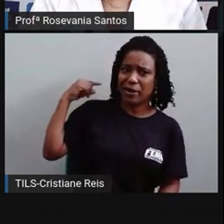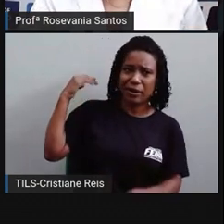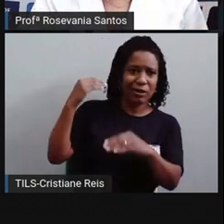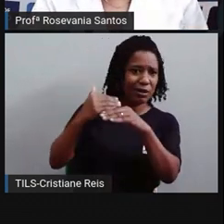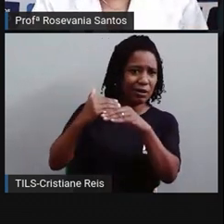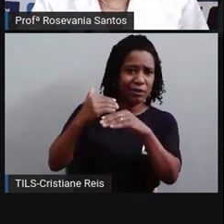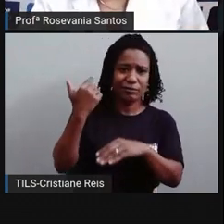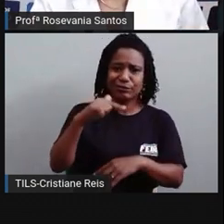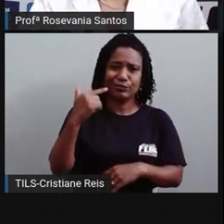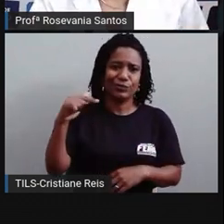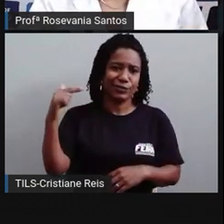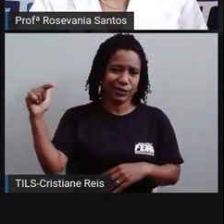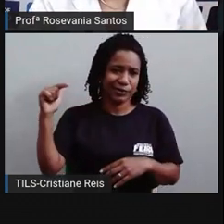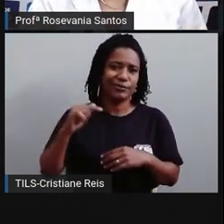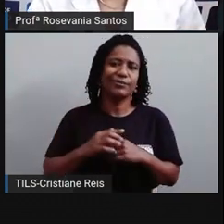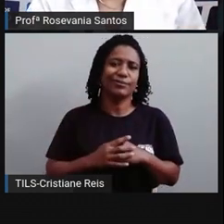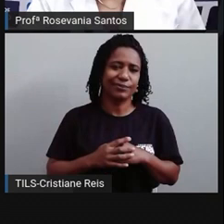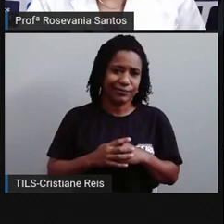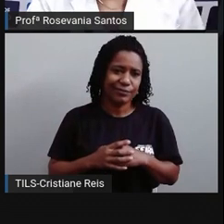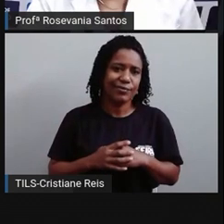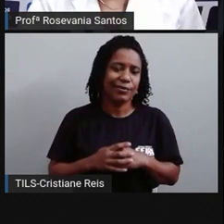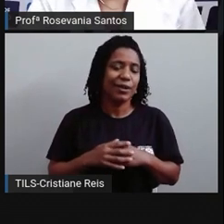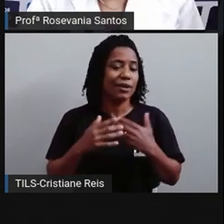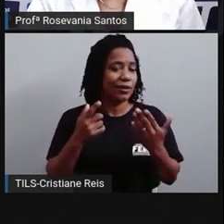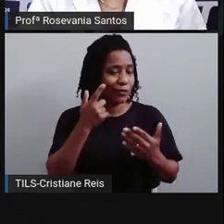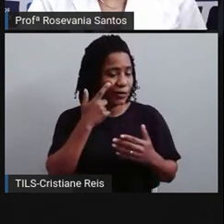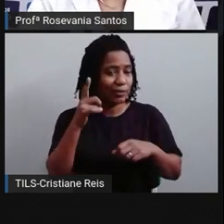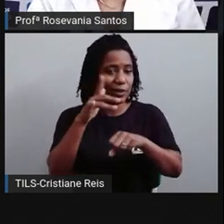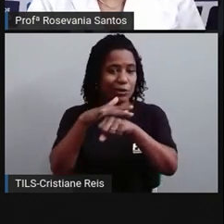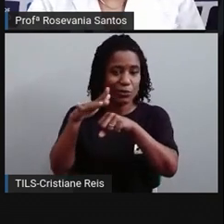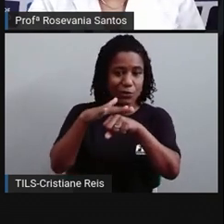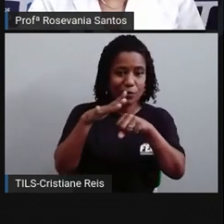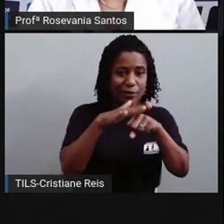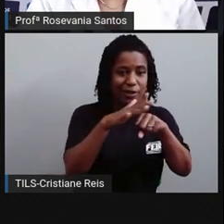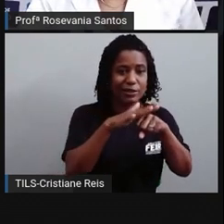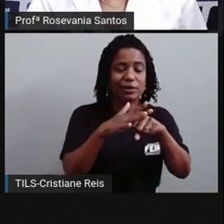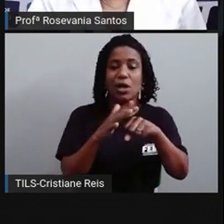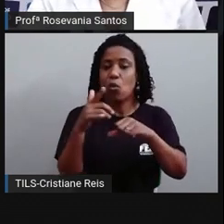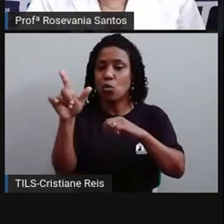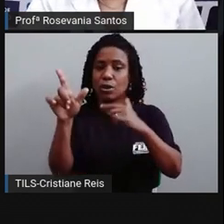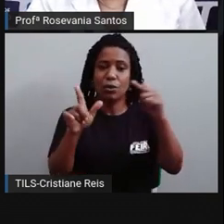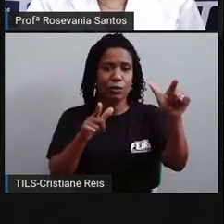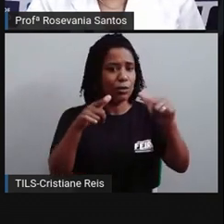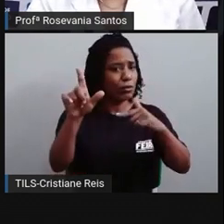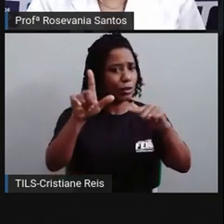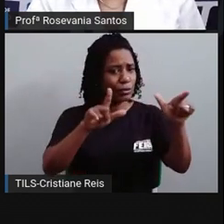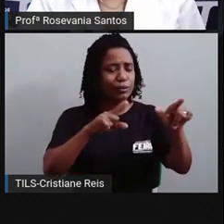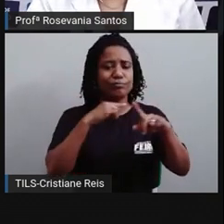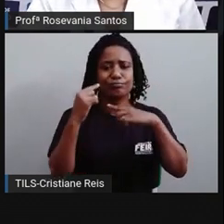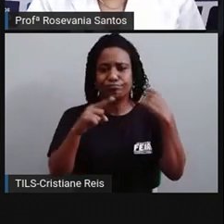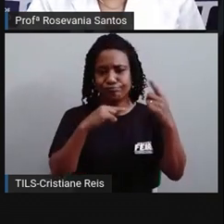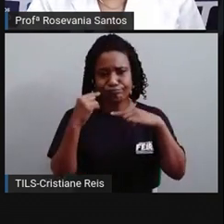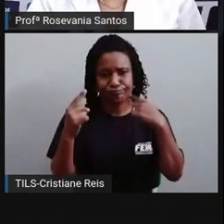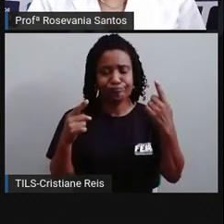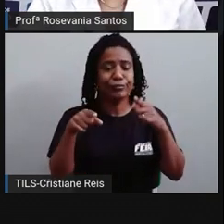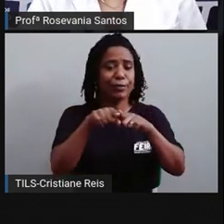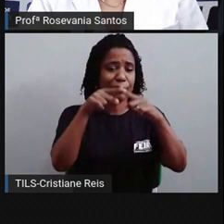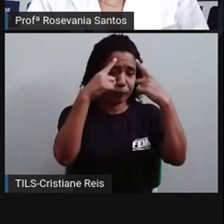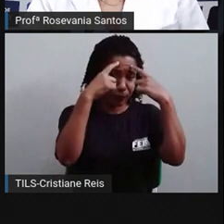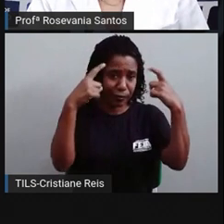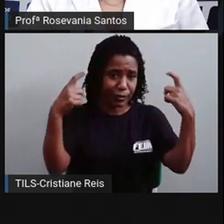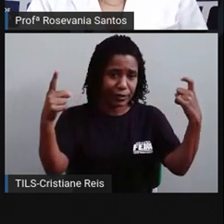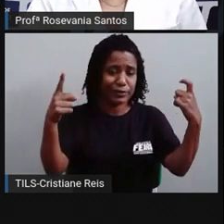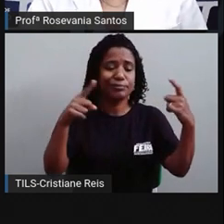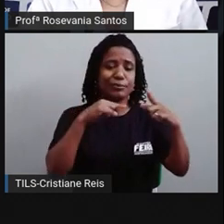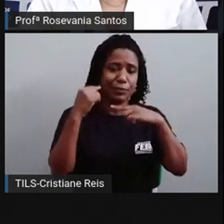referente aos acidentes, referente às doenças, outras doenças que não é a COVID e assim sucessivamente. Então, esse crescimento populacional,